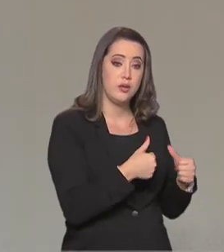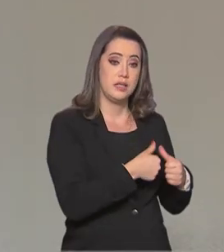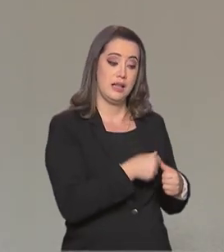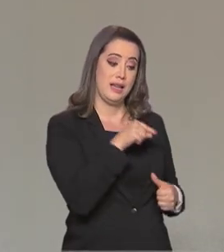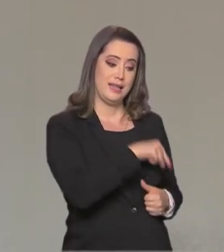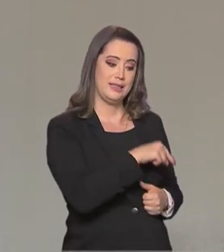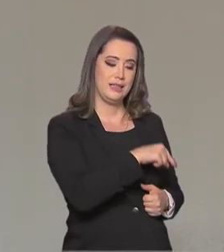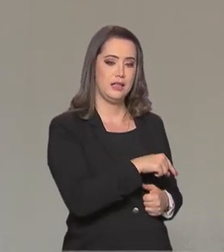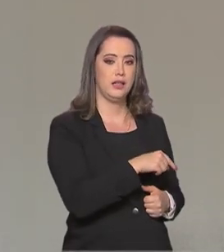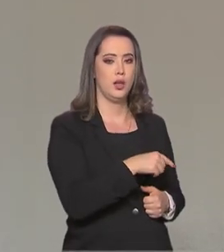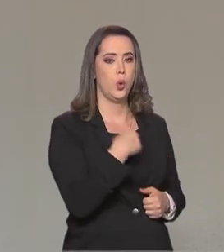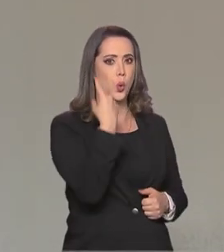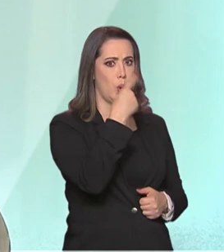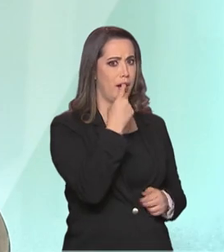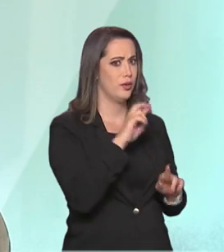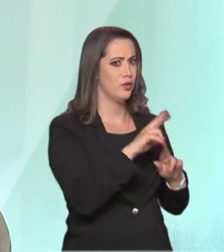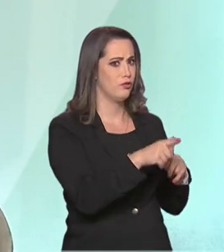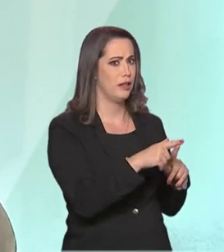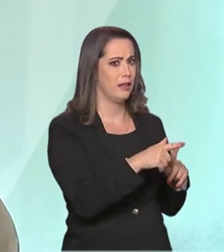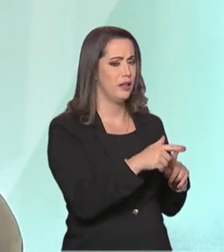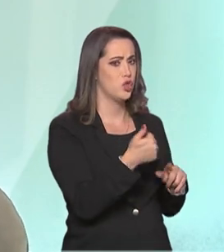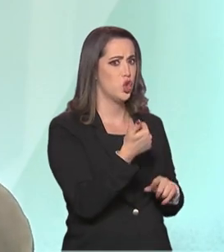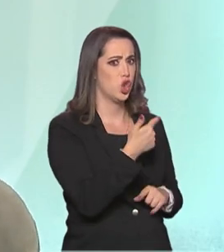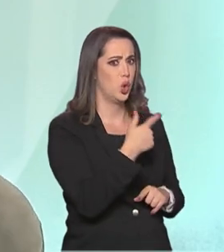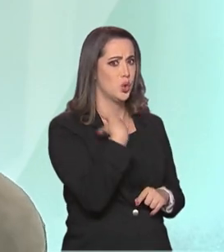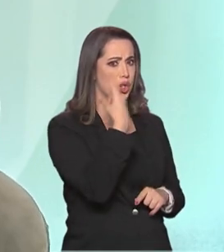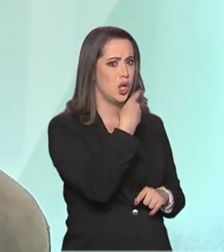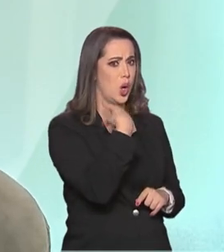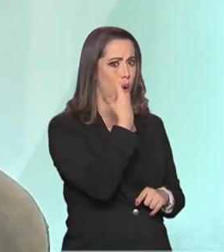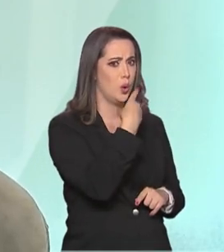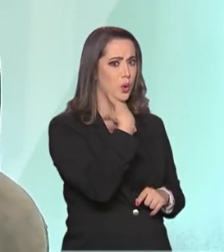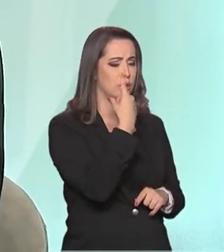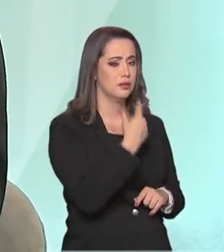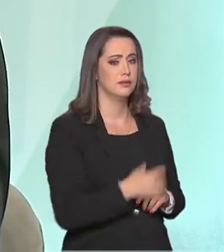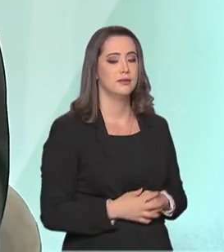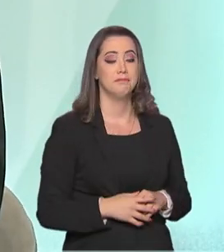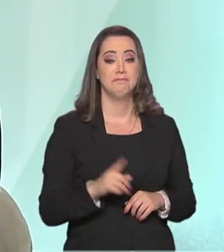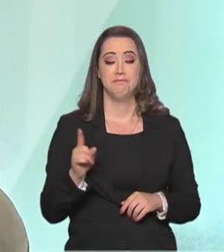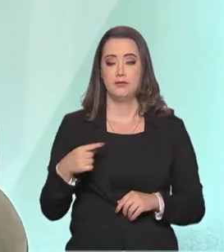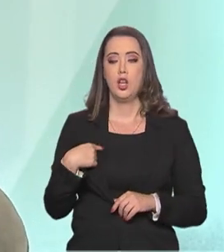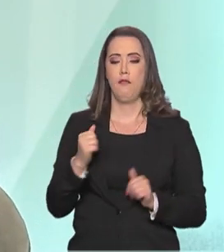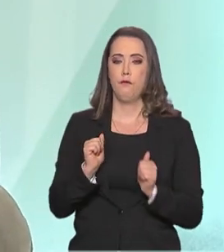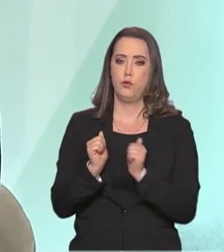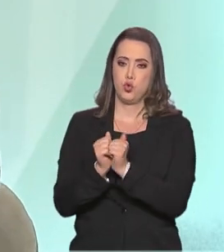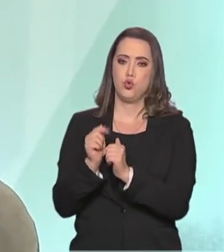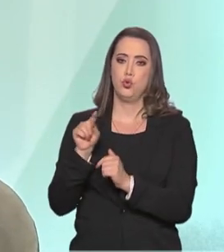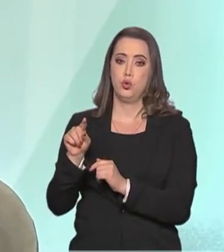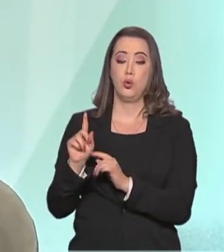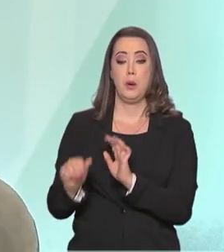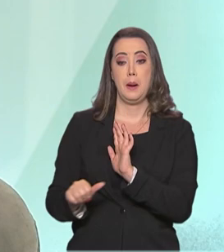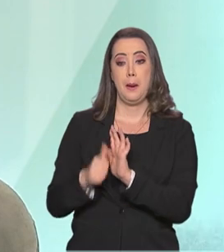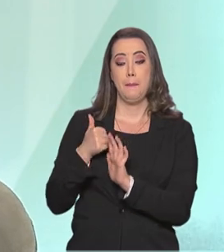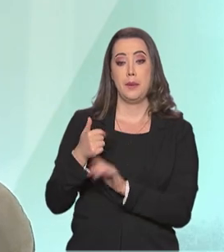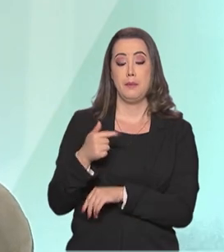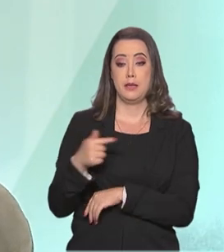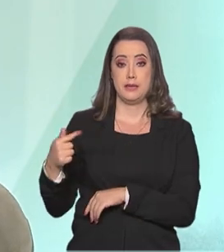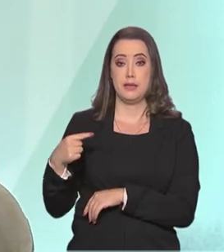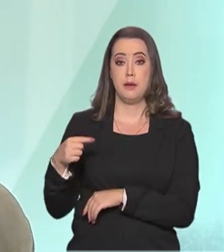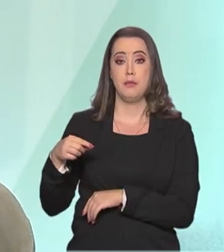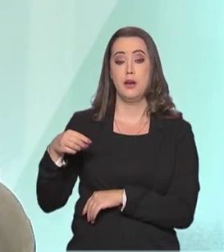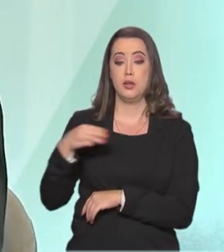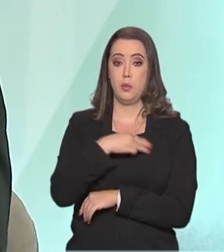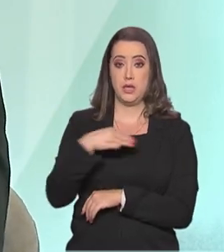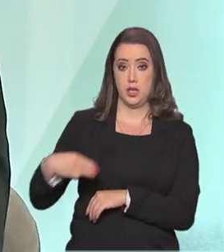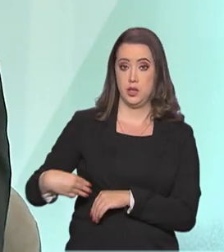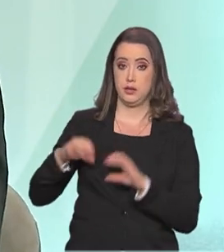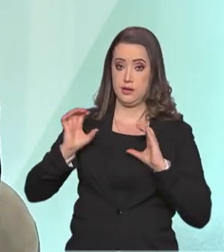horário aí de 12 horas, como é que vai ser? Vou estar acompanhando, o ministro João Roma vai na primeira semana e na segunda semana a